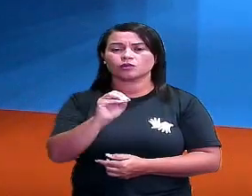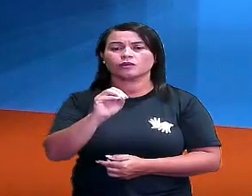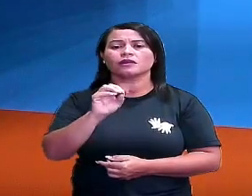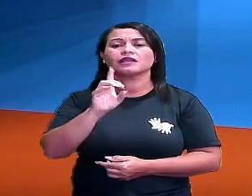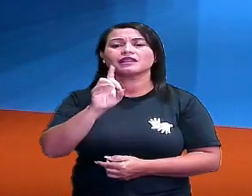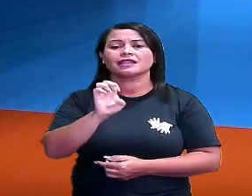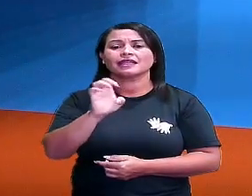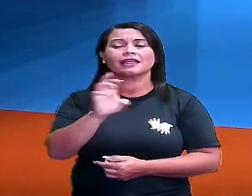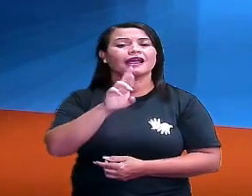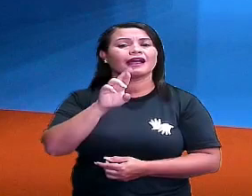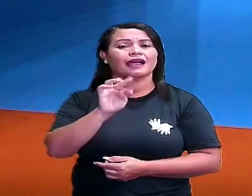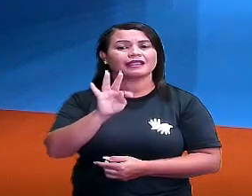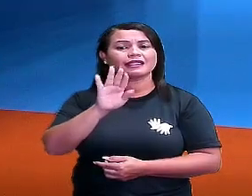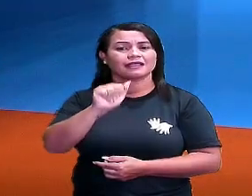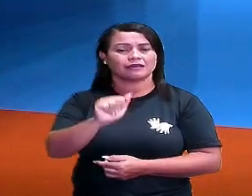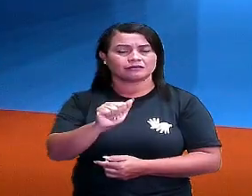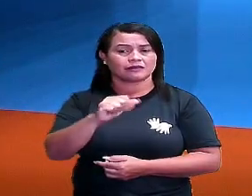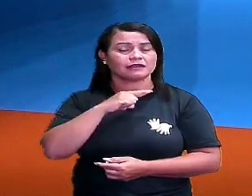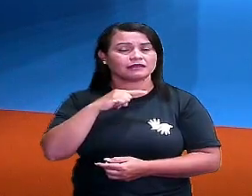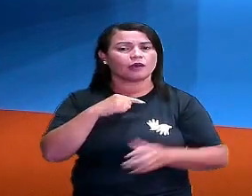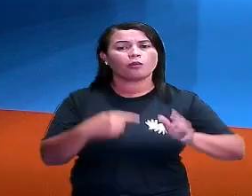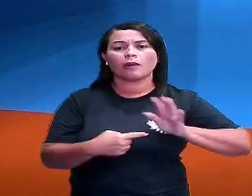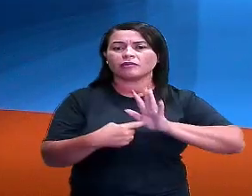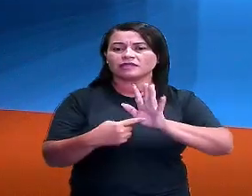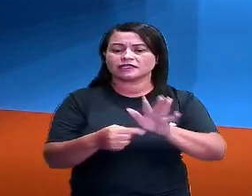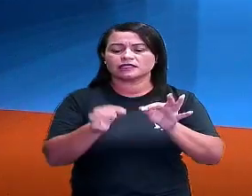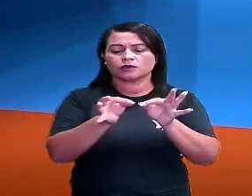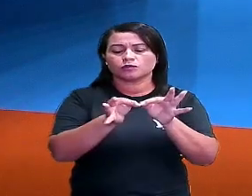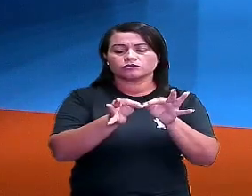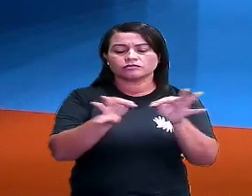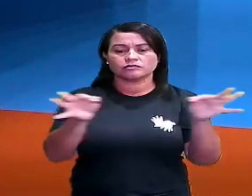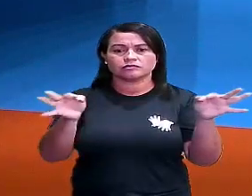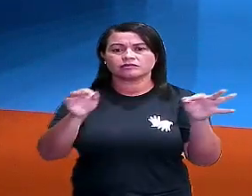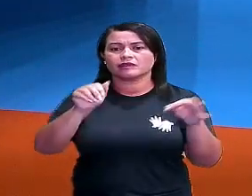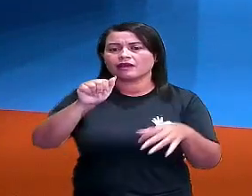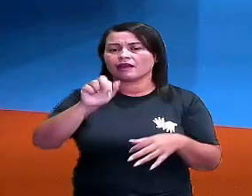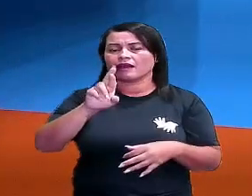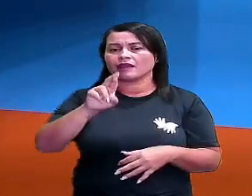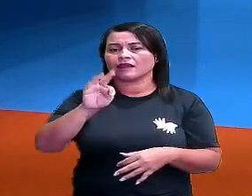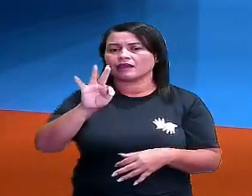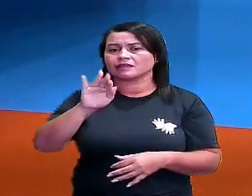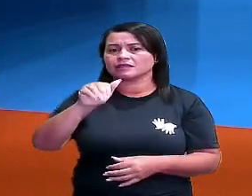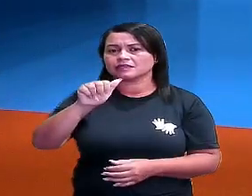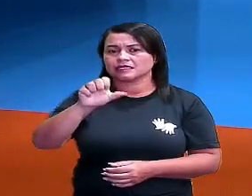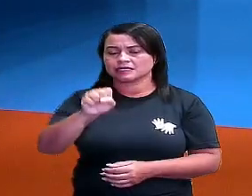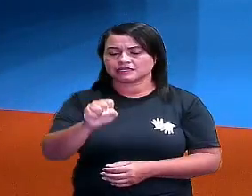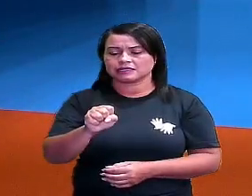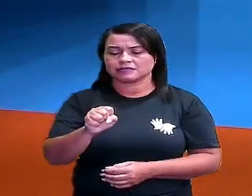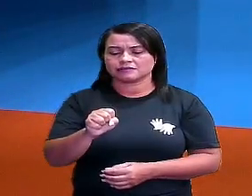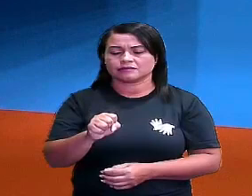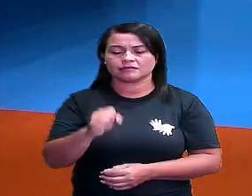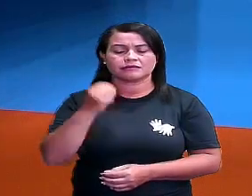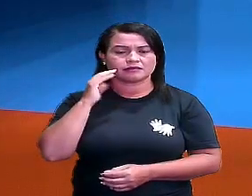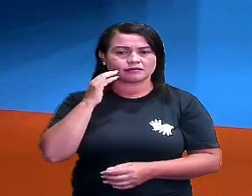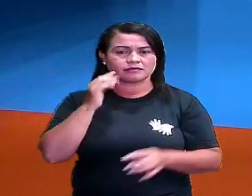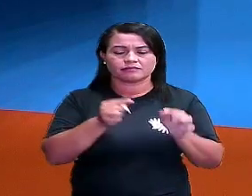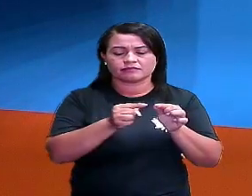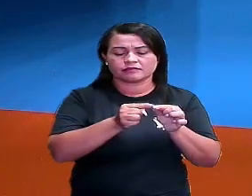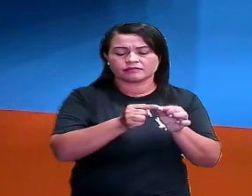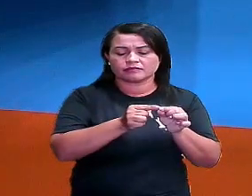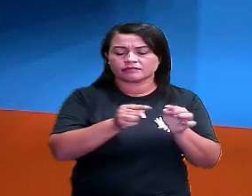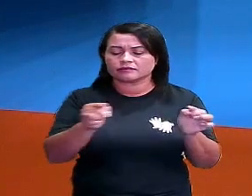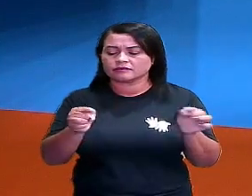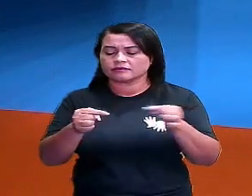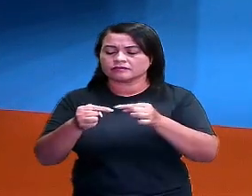tá? E aí, eu tenho como representação da aresta, tá? E esses traços aqui, vamos chamar assim de traço pra